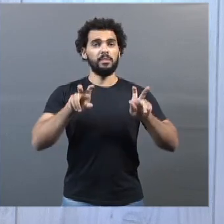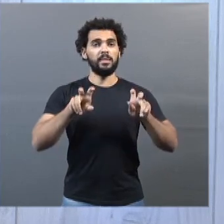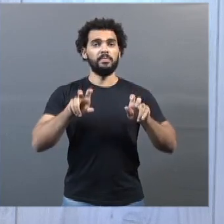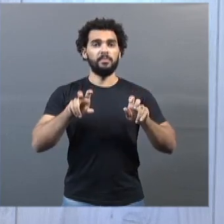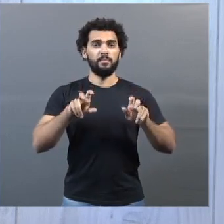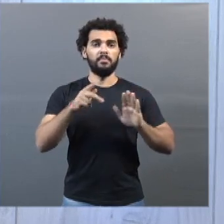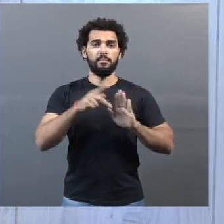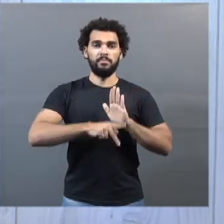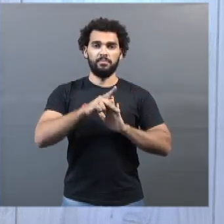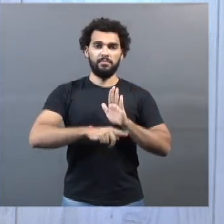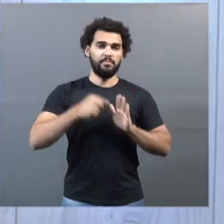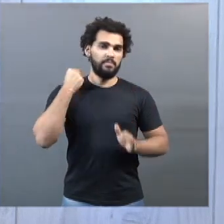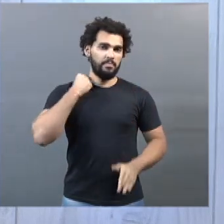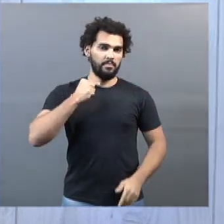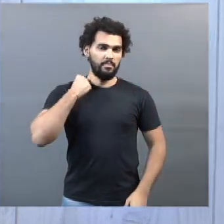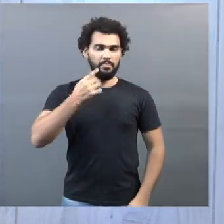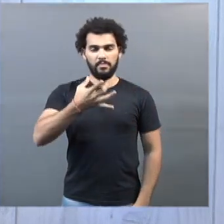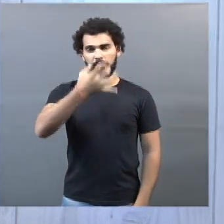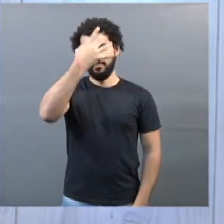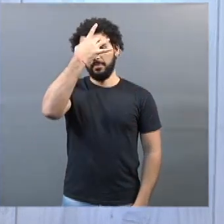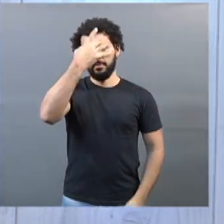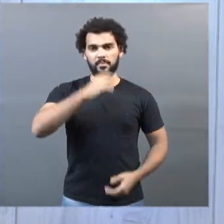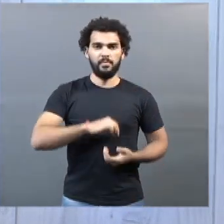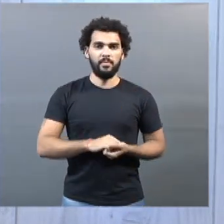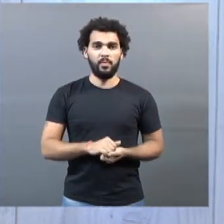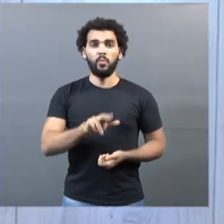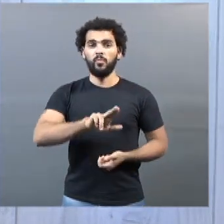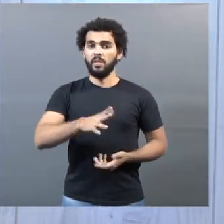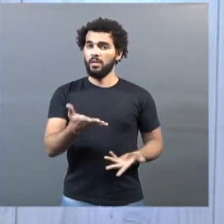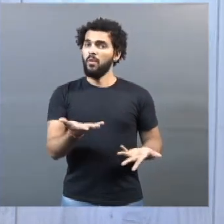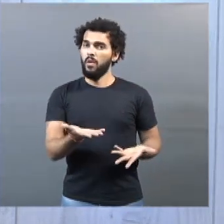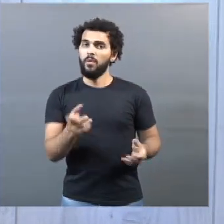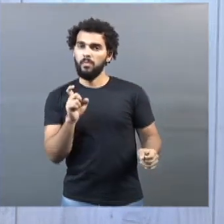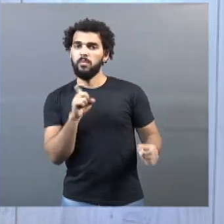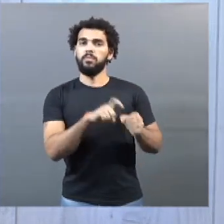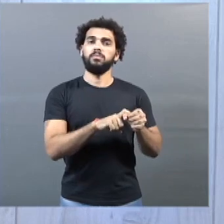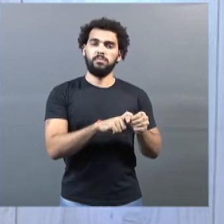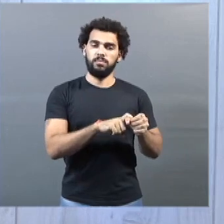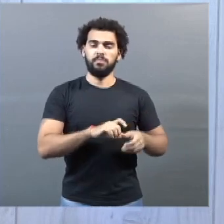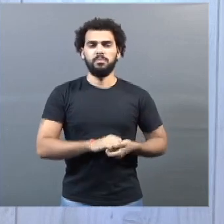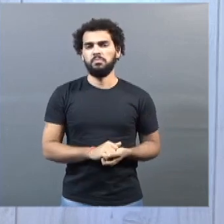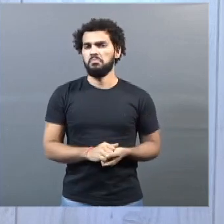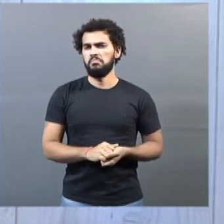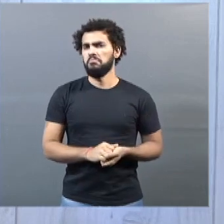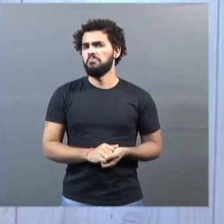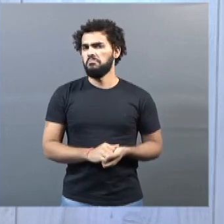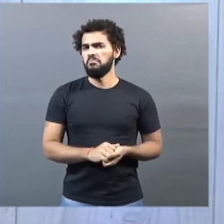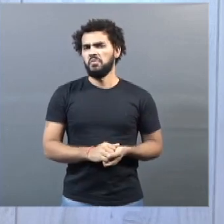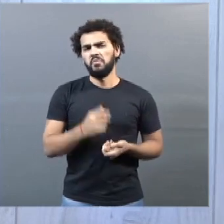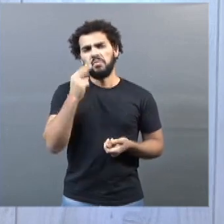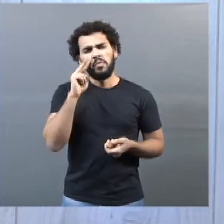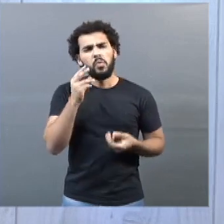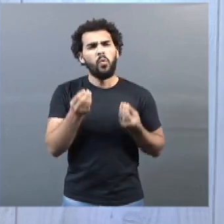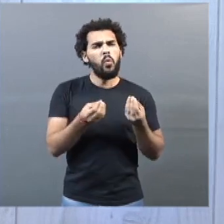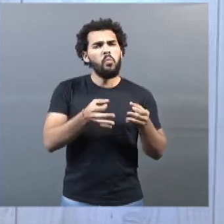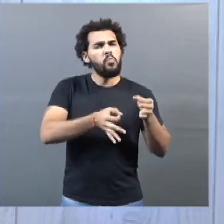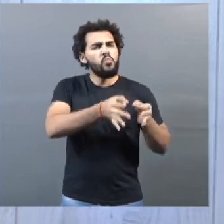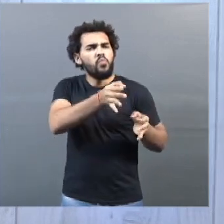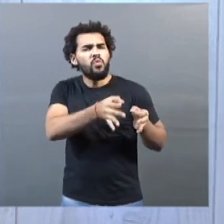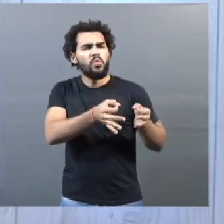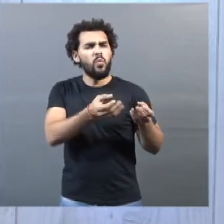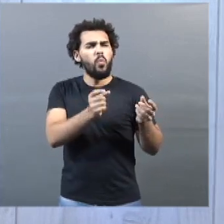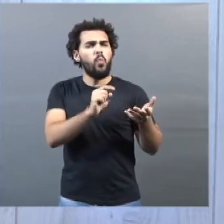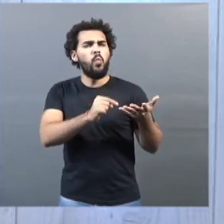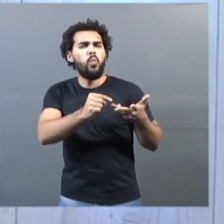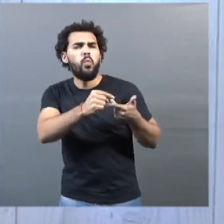Consciente. Uberlândia passa a cumprir as regras estaduais, então vamos entender as questões jurídicas que envolvem